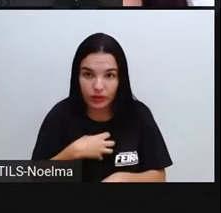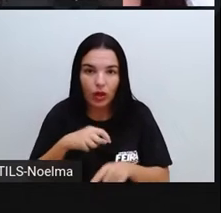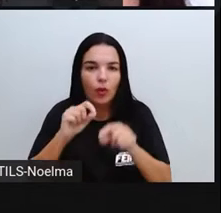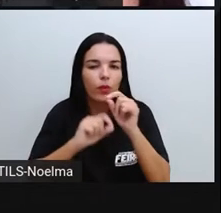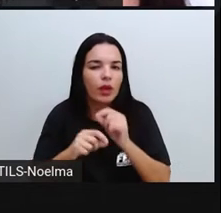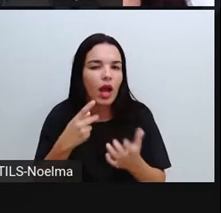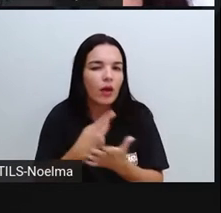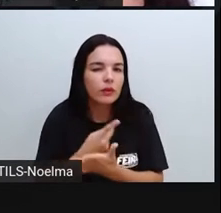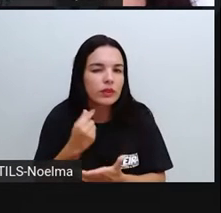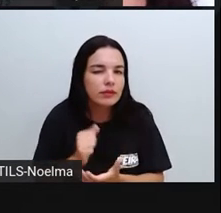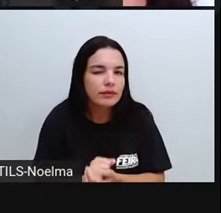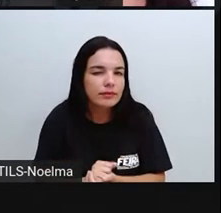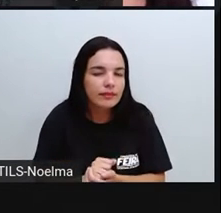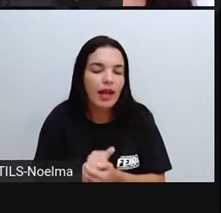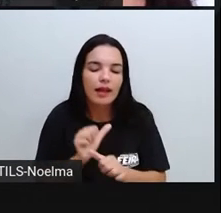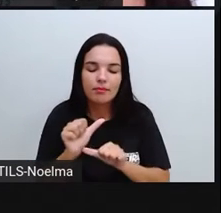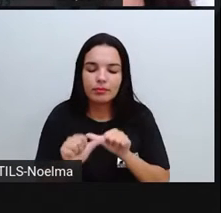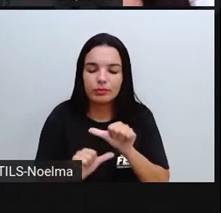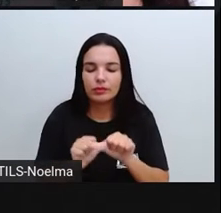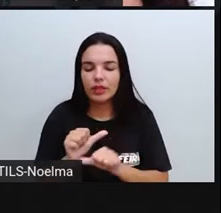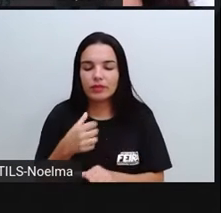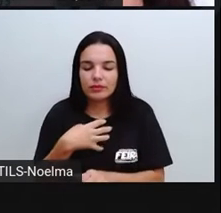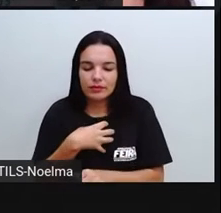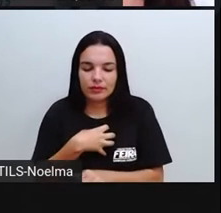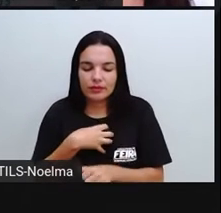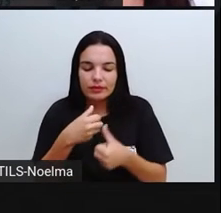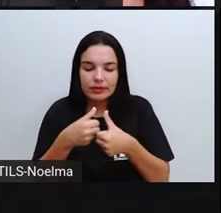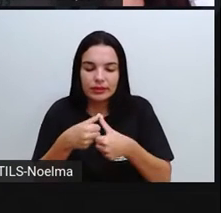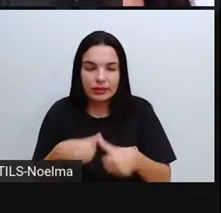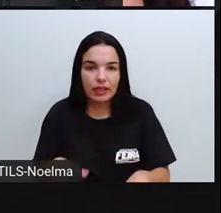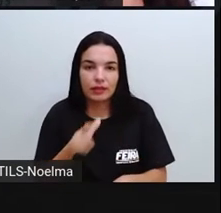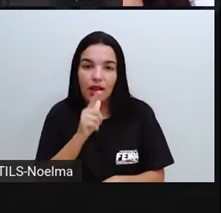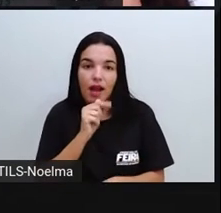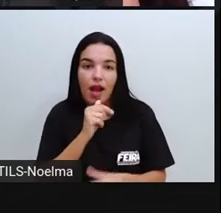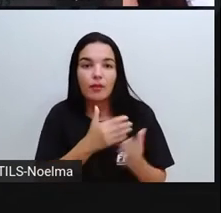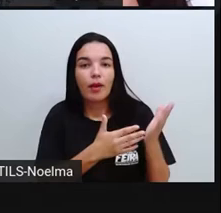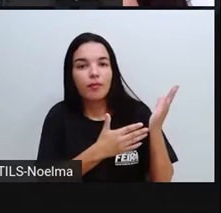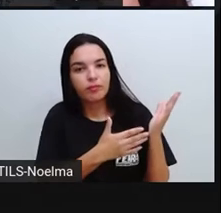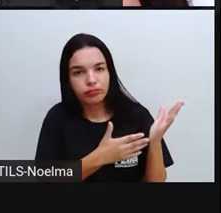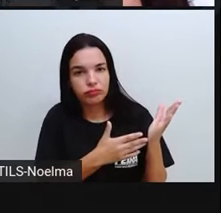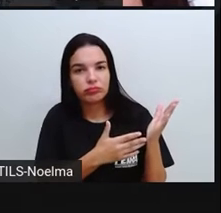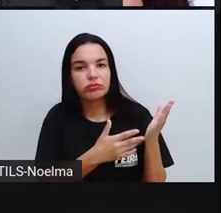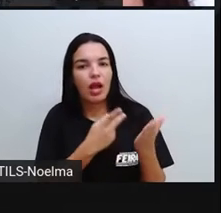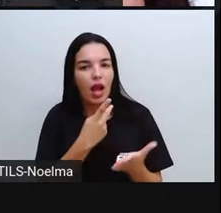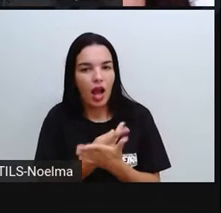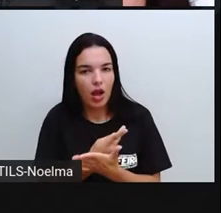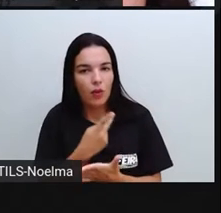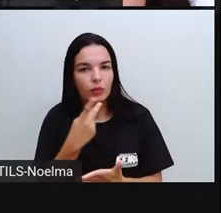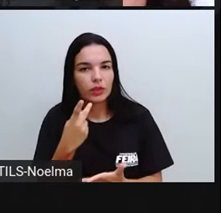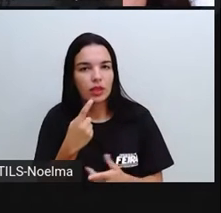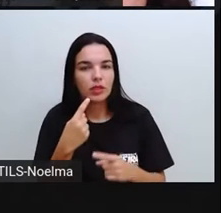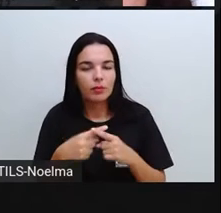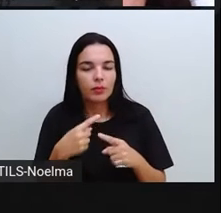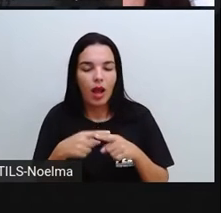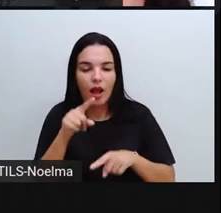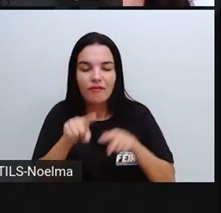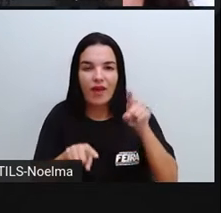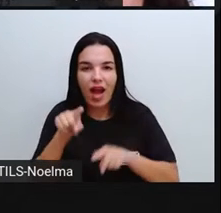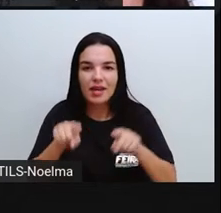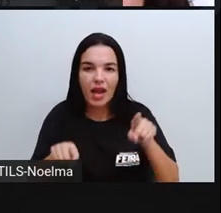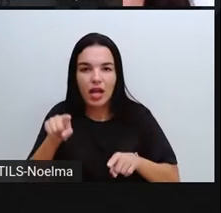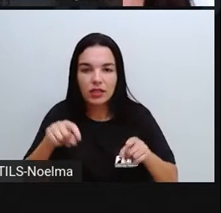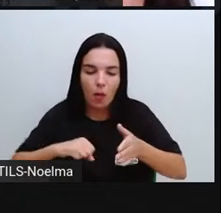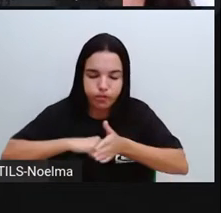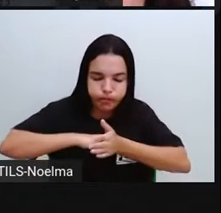caso, a mudança de estado. E essa mudança de estado acontece devido à variação da